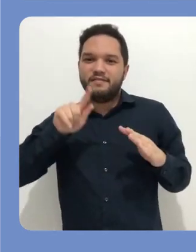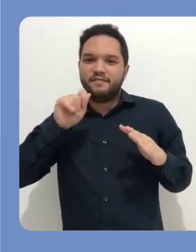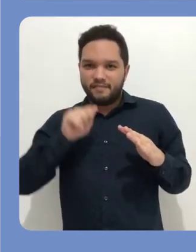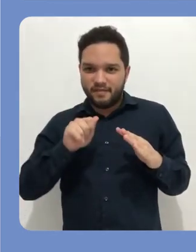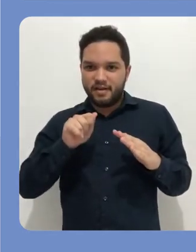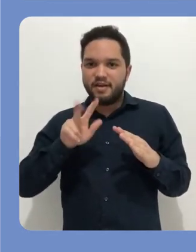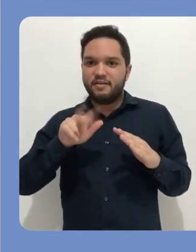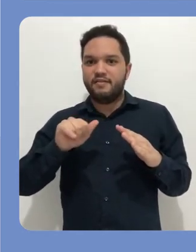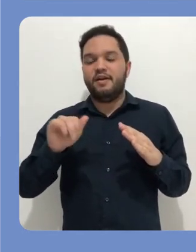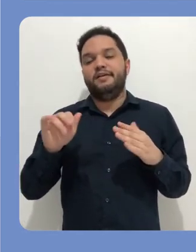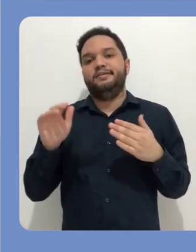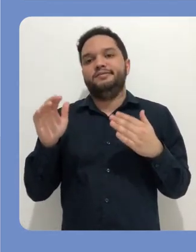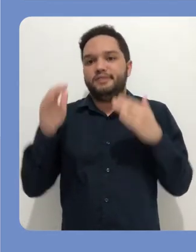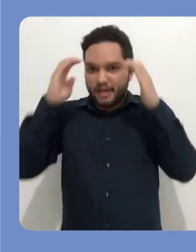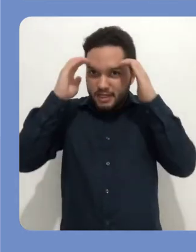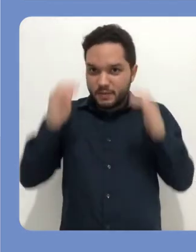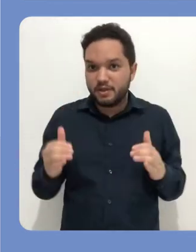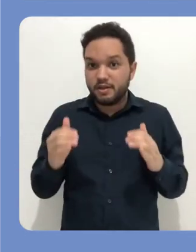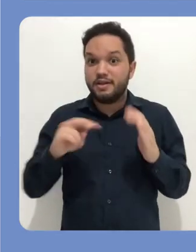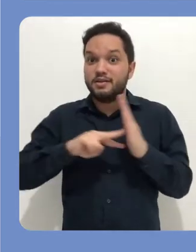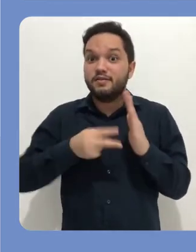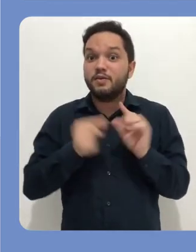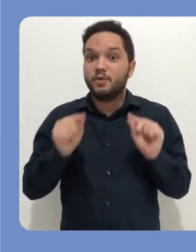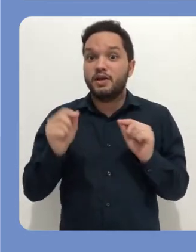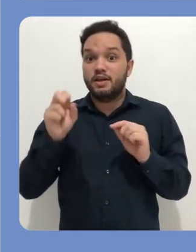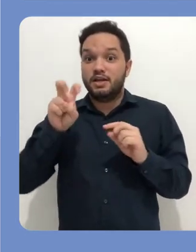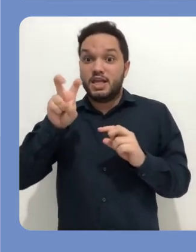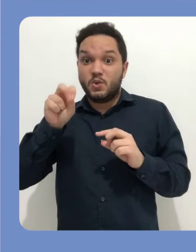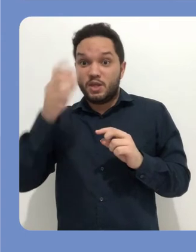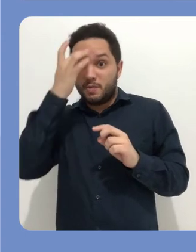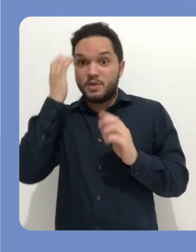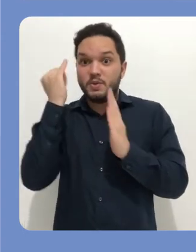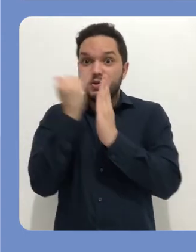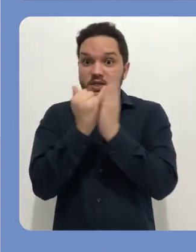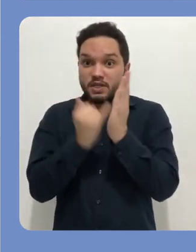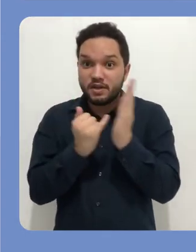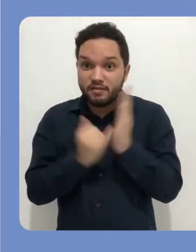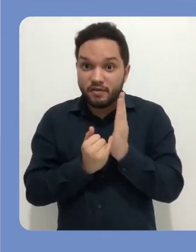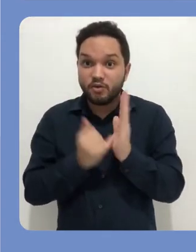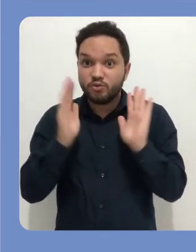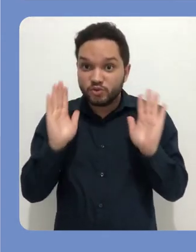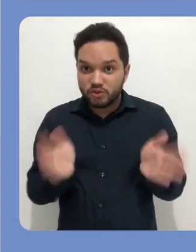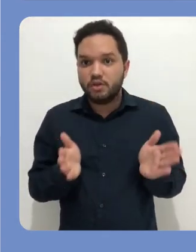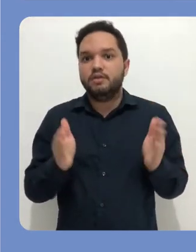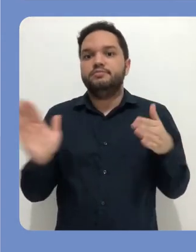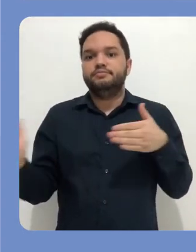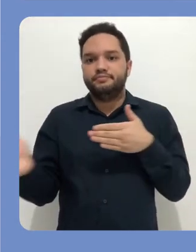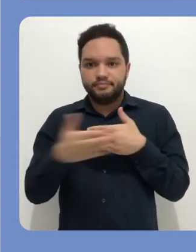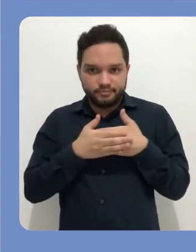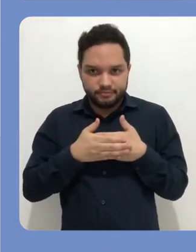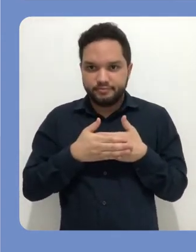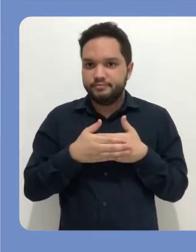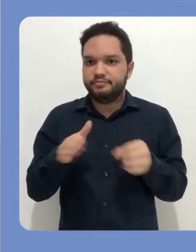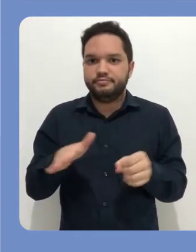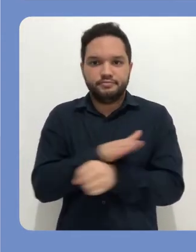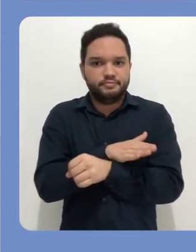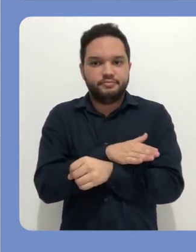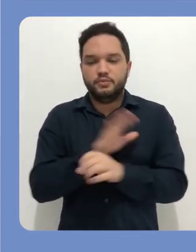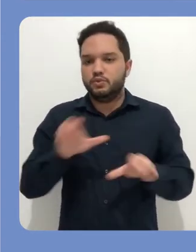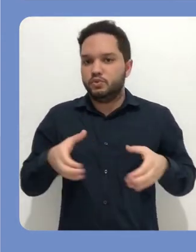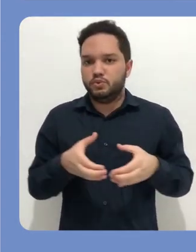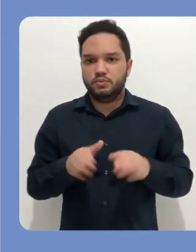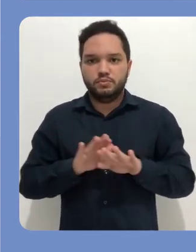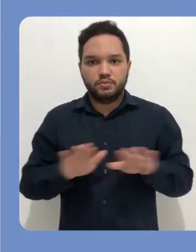homologados. E aí sim, o seu limite de vaga será respeitado. Ou seja, as primeiras 50 pessoas que fizerem